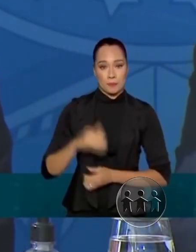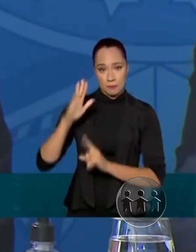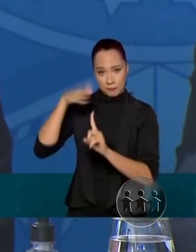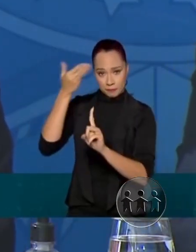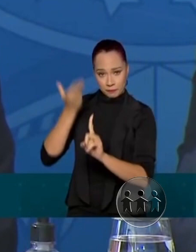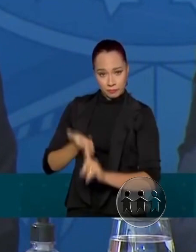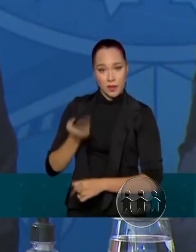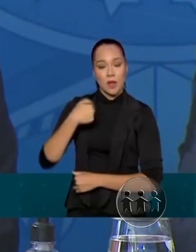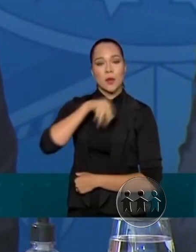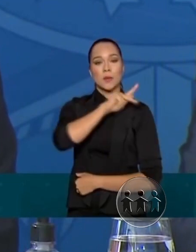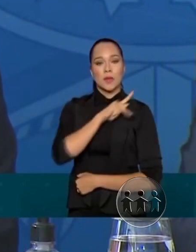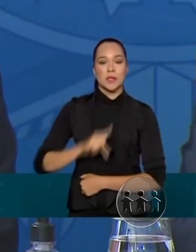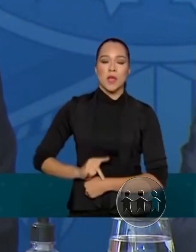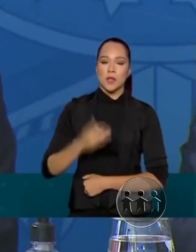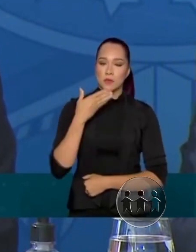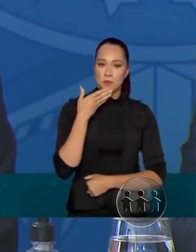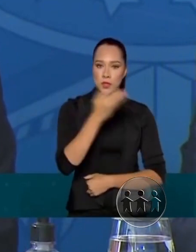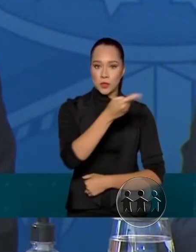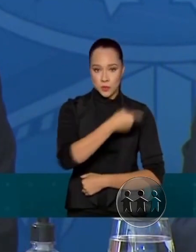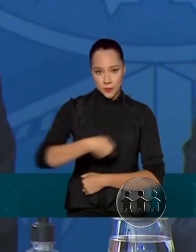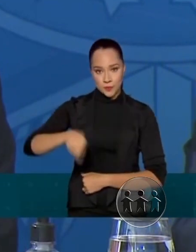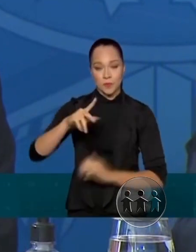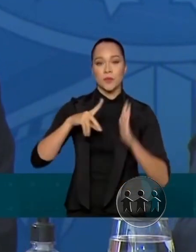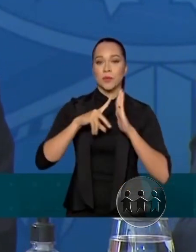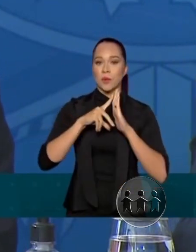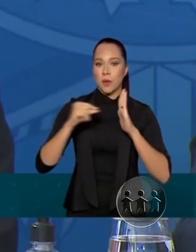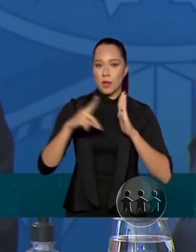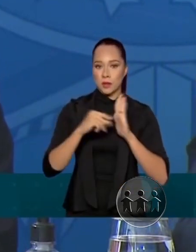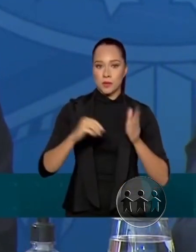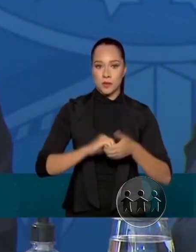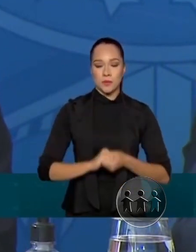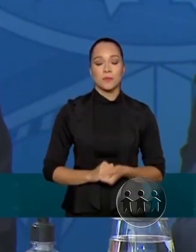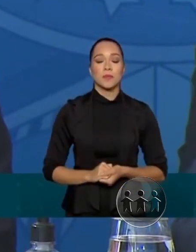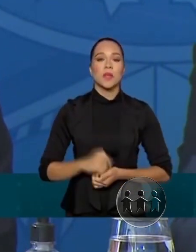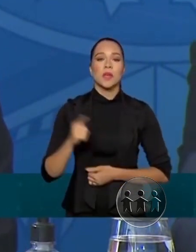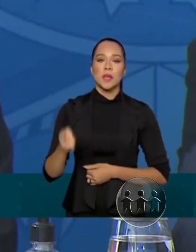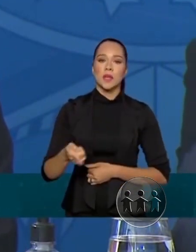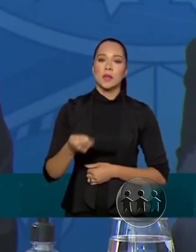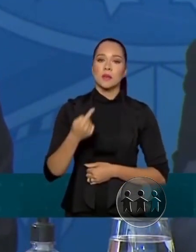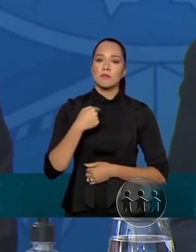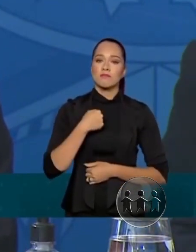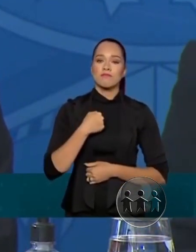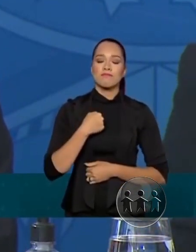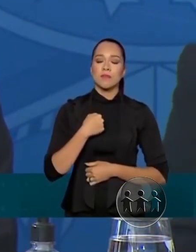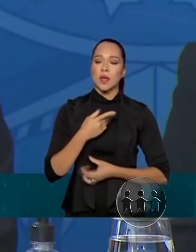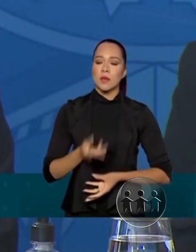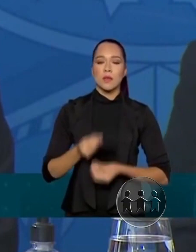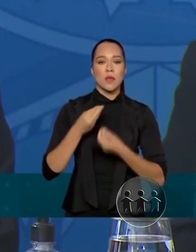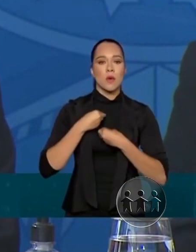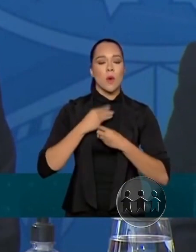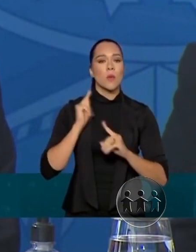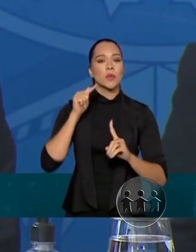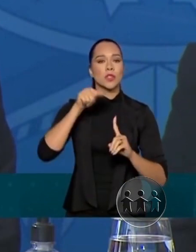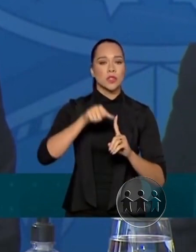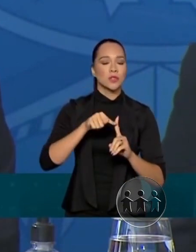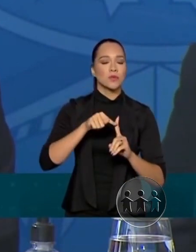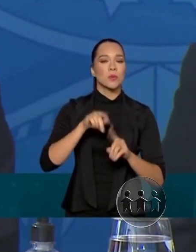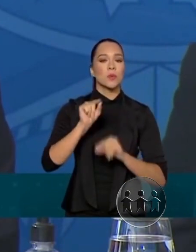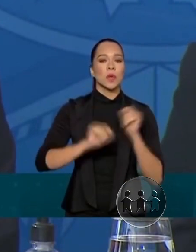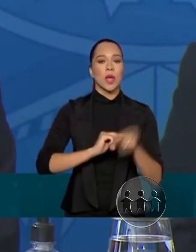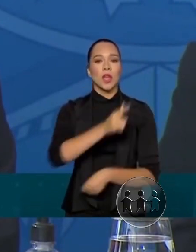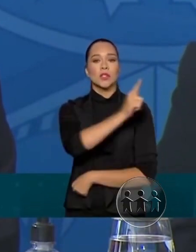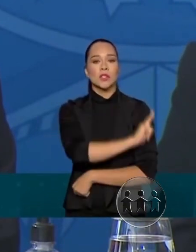convocou ao Palácio do Planalto e me incumbiu com a missão de gerir